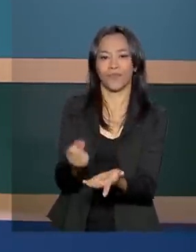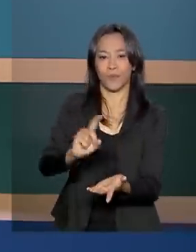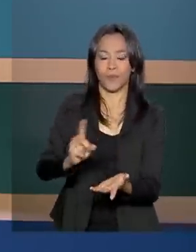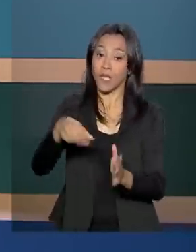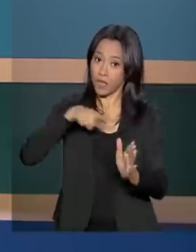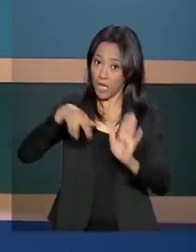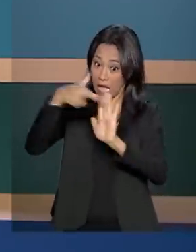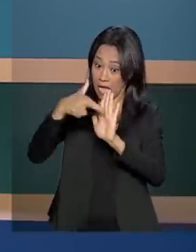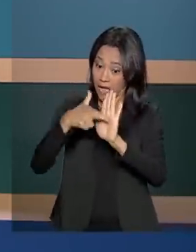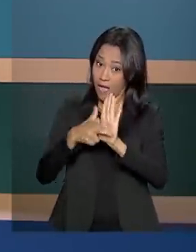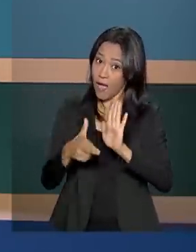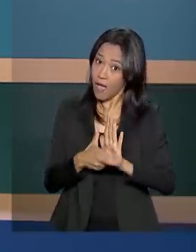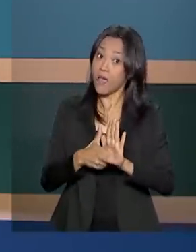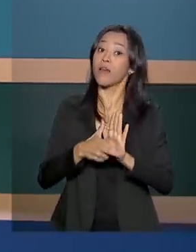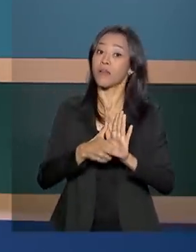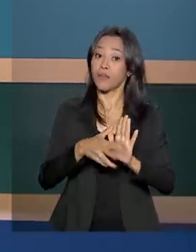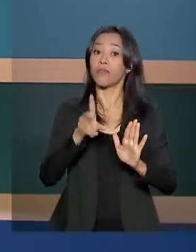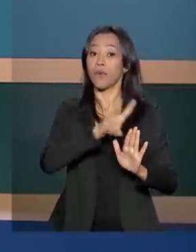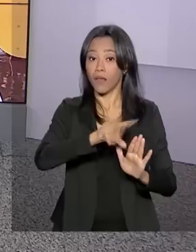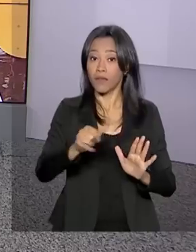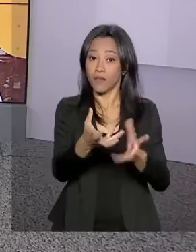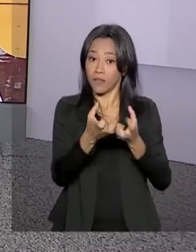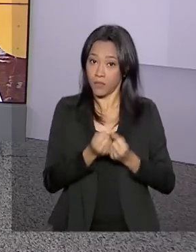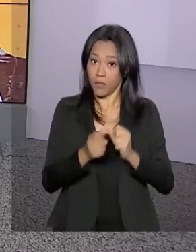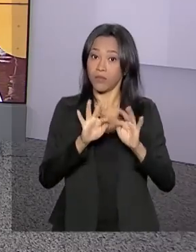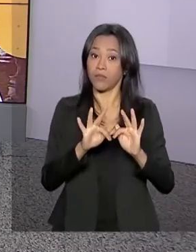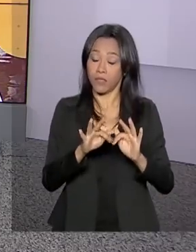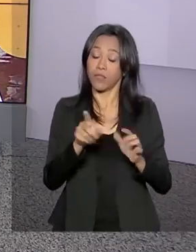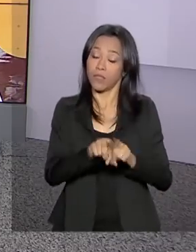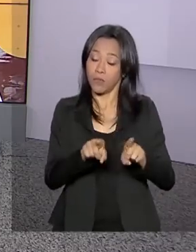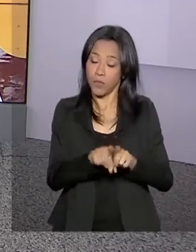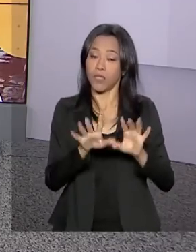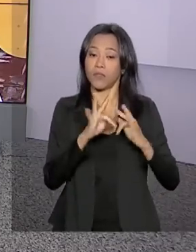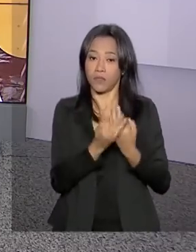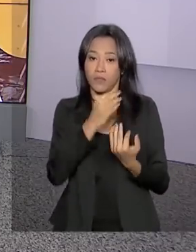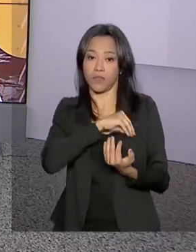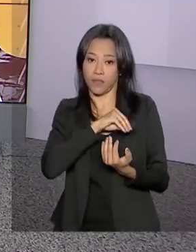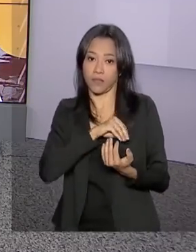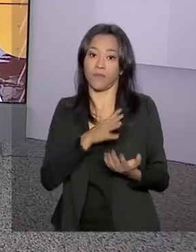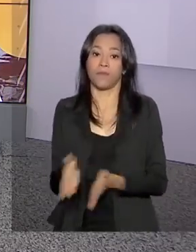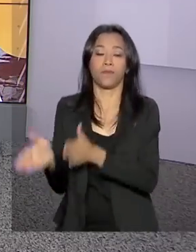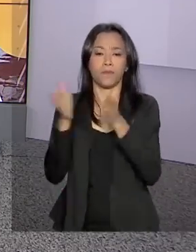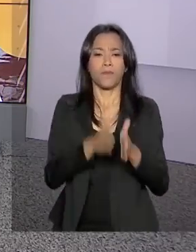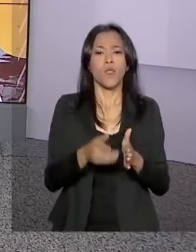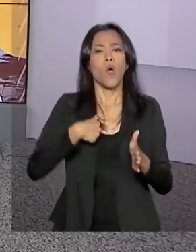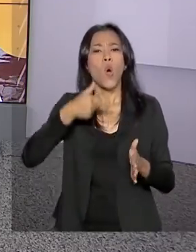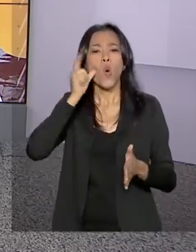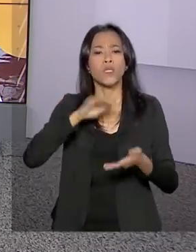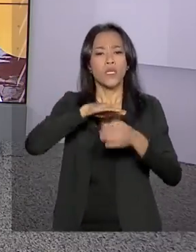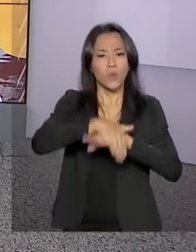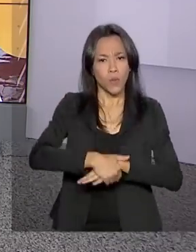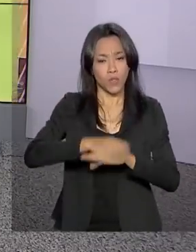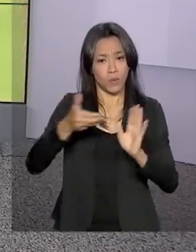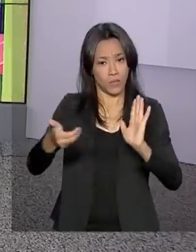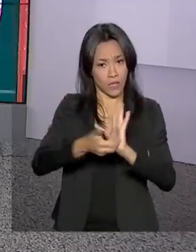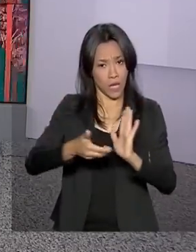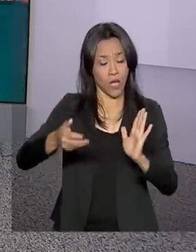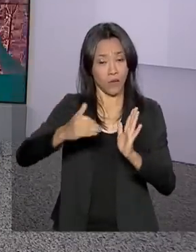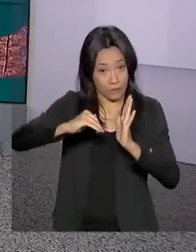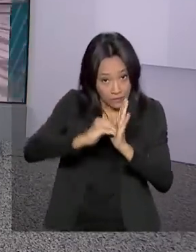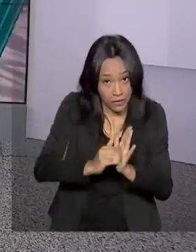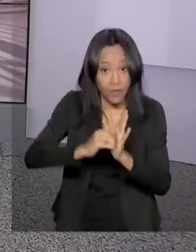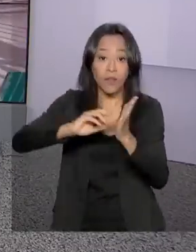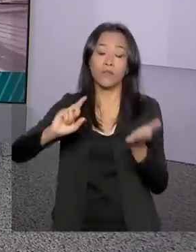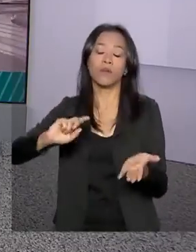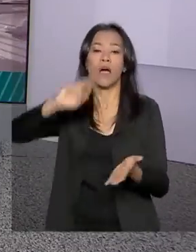requisição do benefício pela família do detento. O Senado aprovou na noite de ontem projeto que anula o decreto de posse e porte de